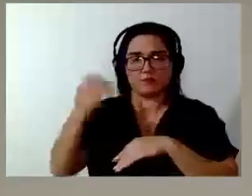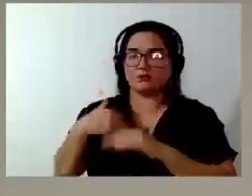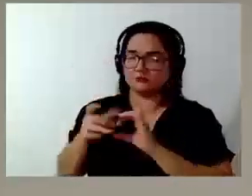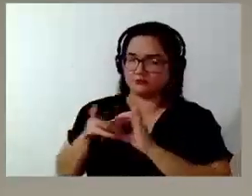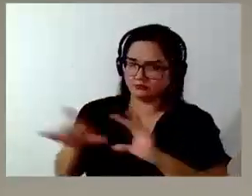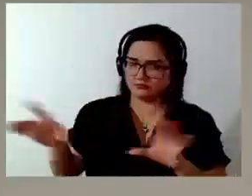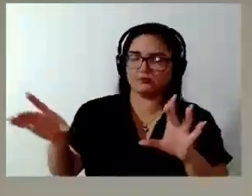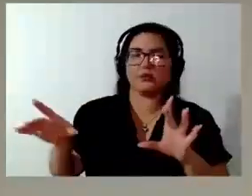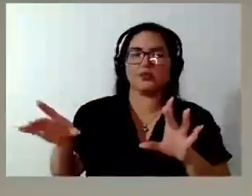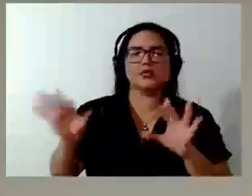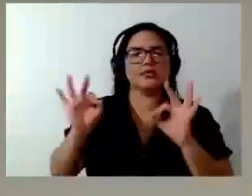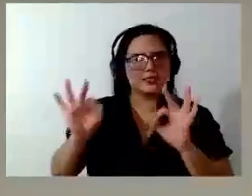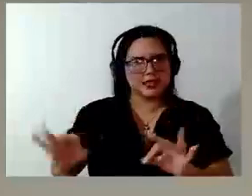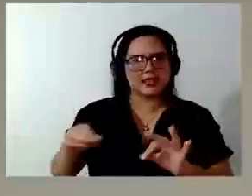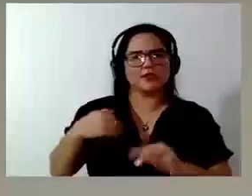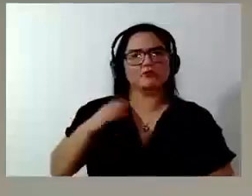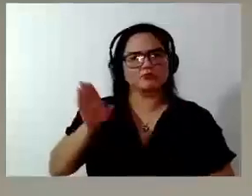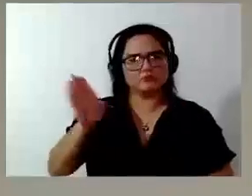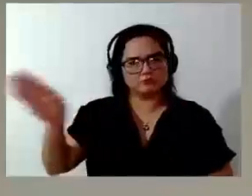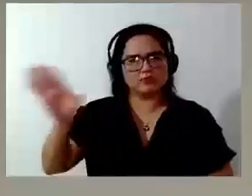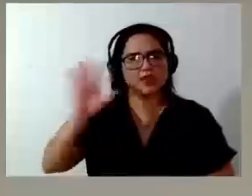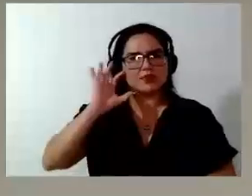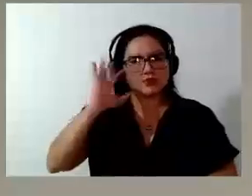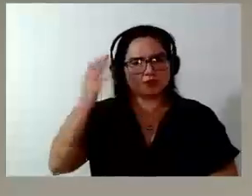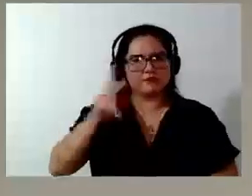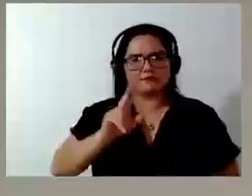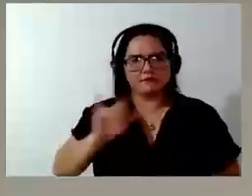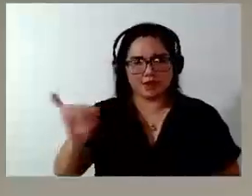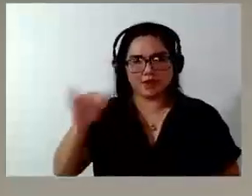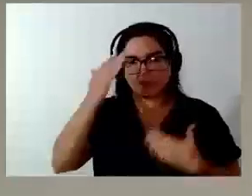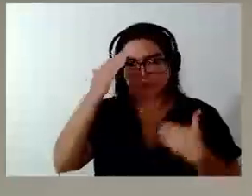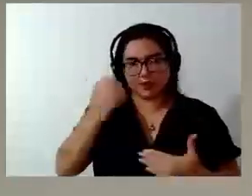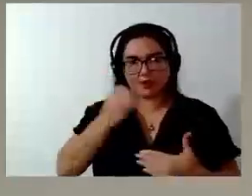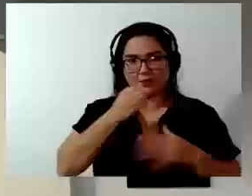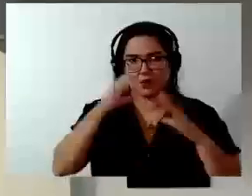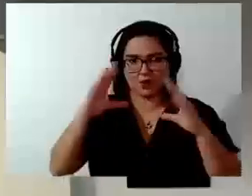E, com certeza, irei resolver. Obrigado, boa noite a todos.